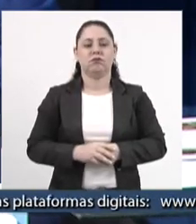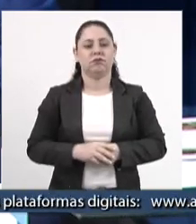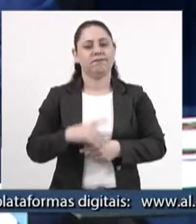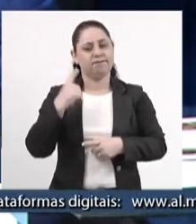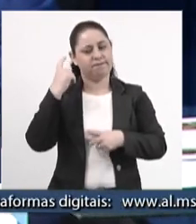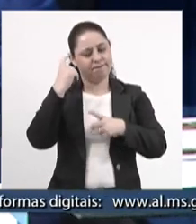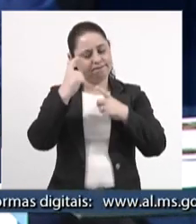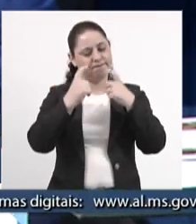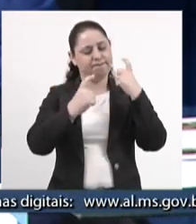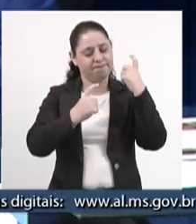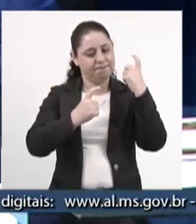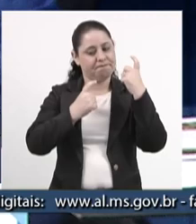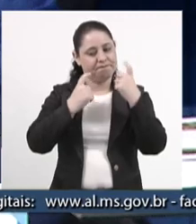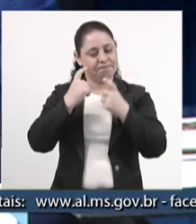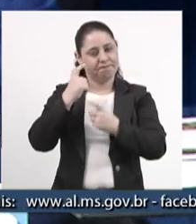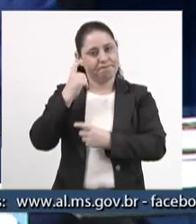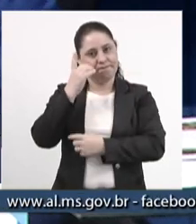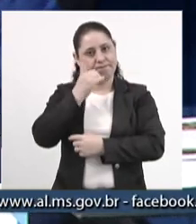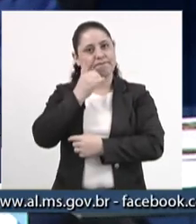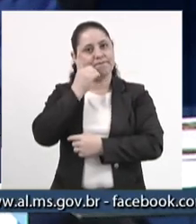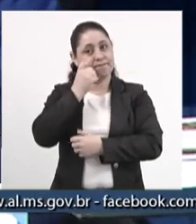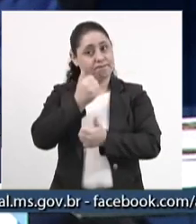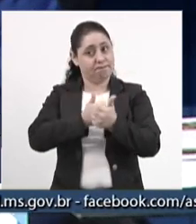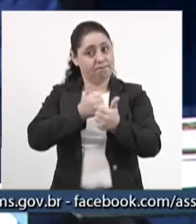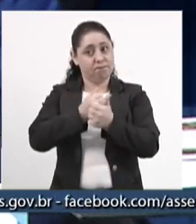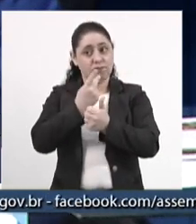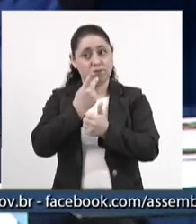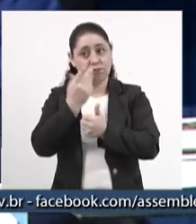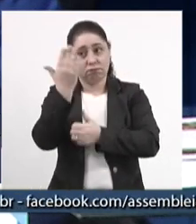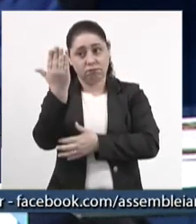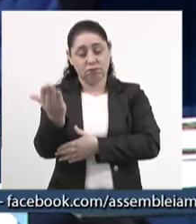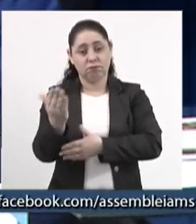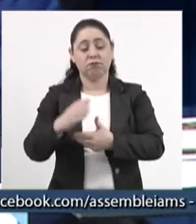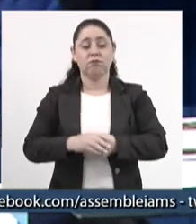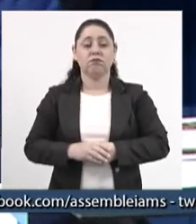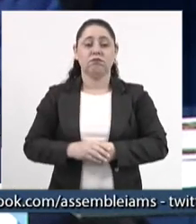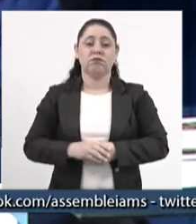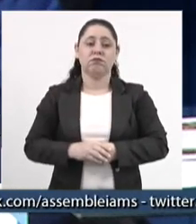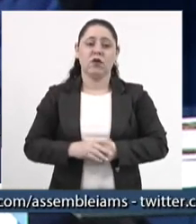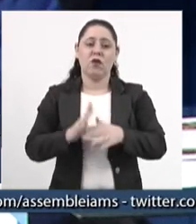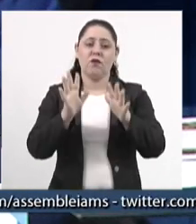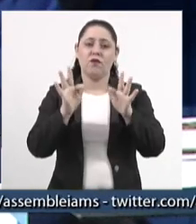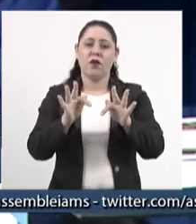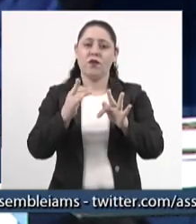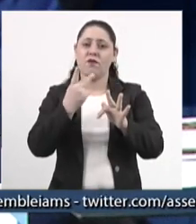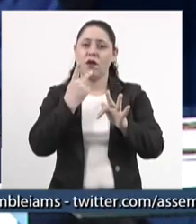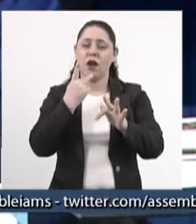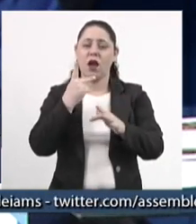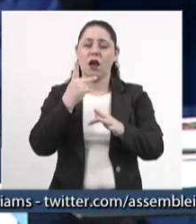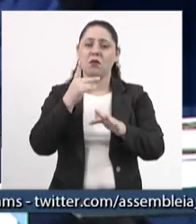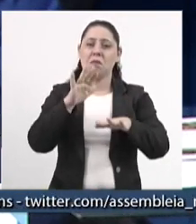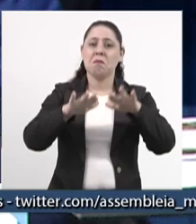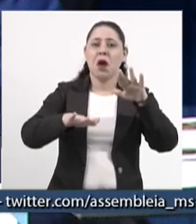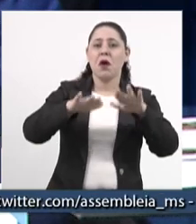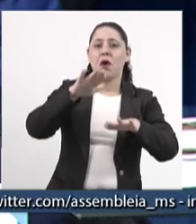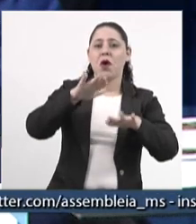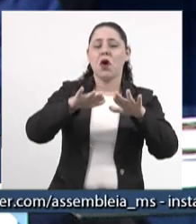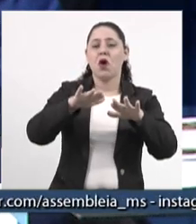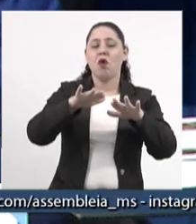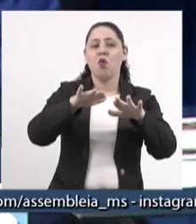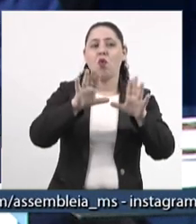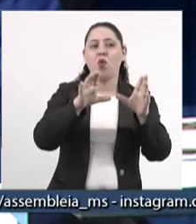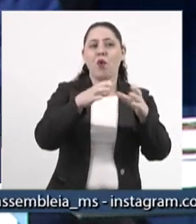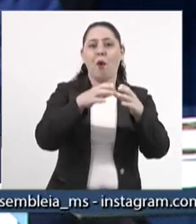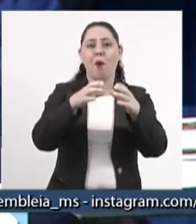preocupa, deputado, só para reforçar a fala de Vossa Excelência, o finalzinho fala receita média de cada ente